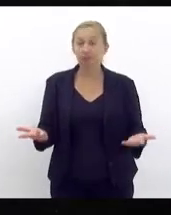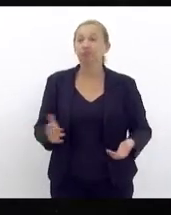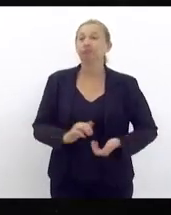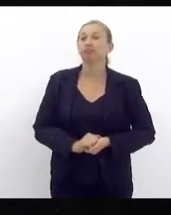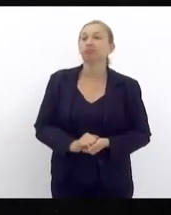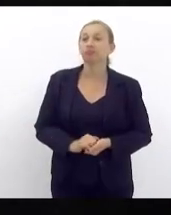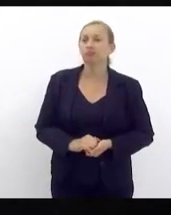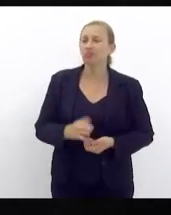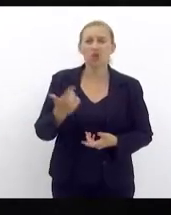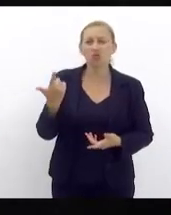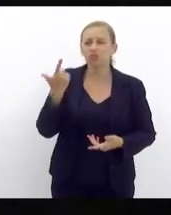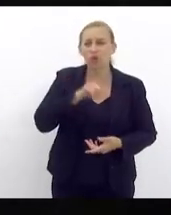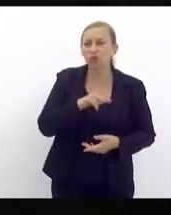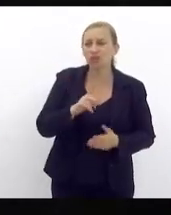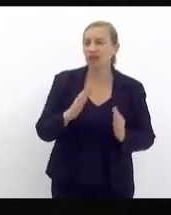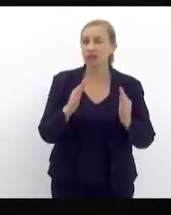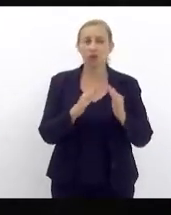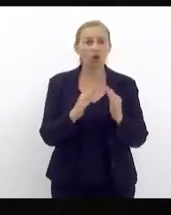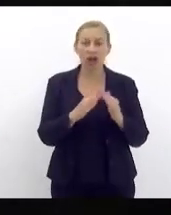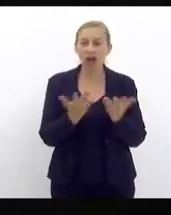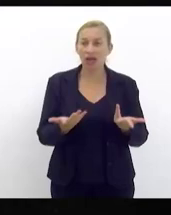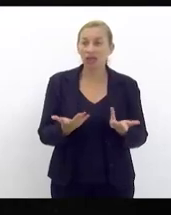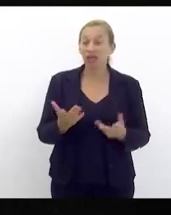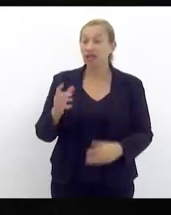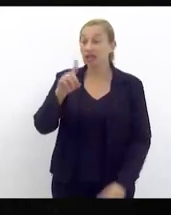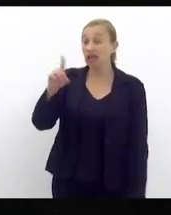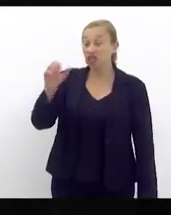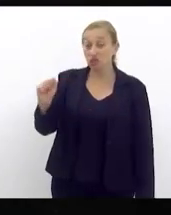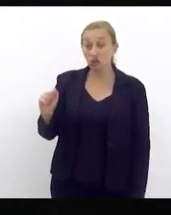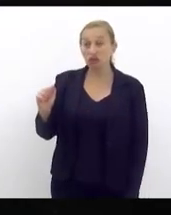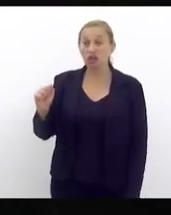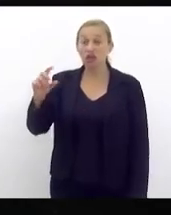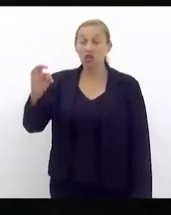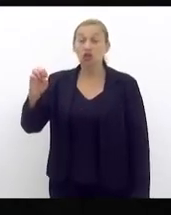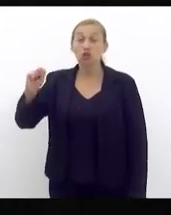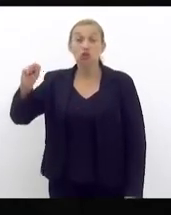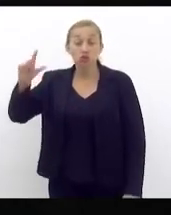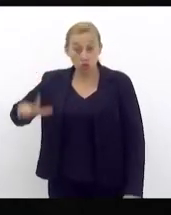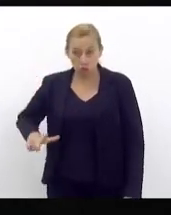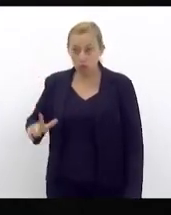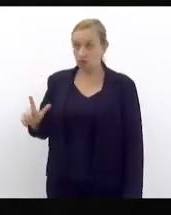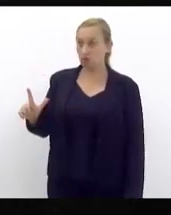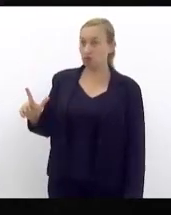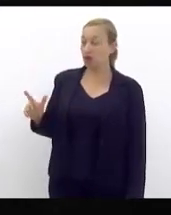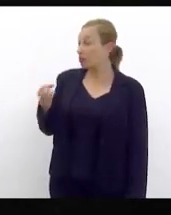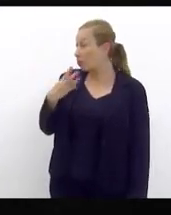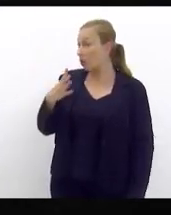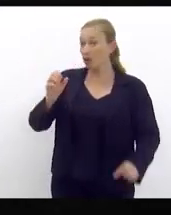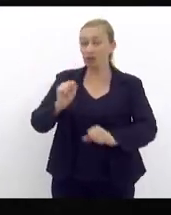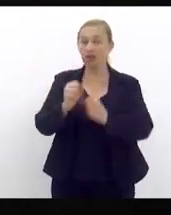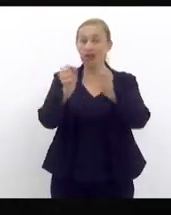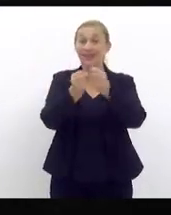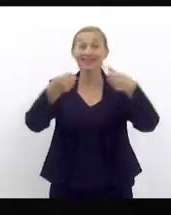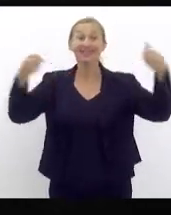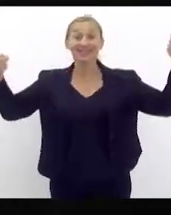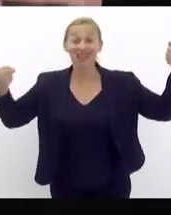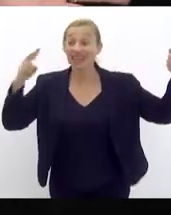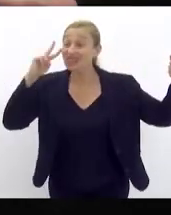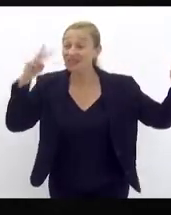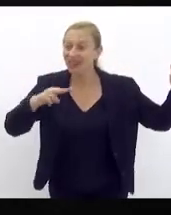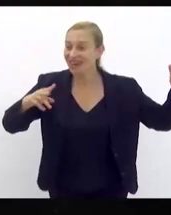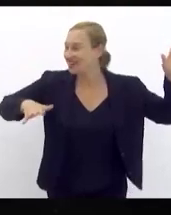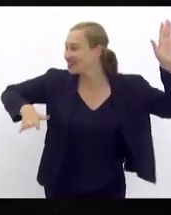não consegue morar na Zona Sul porque o cara que mora na Zona Sul graças a Deus é beneficiado ele abre a janela e vê o mar